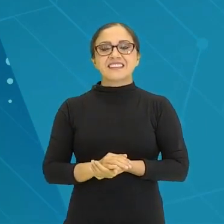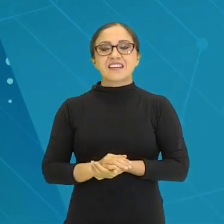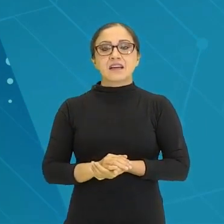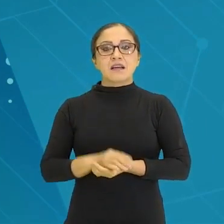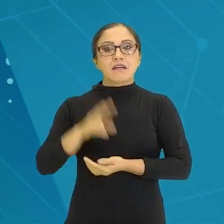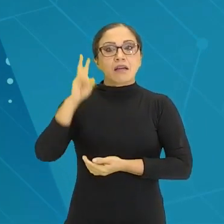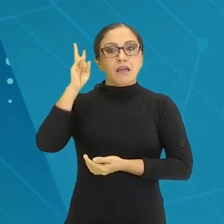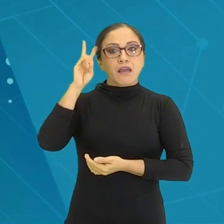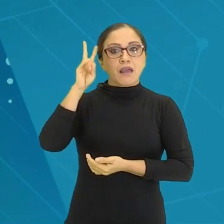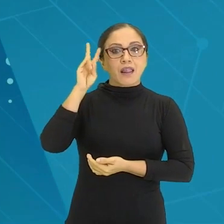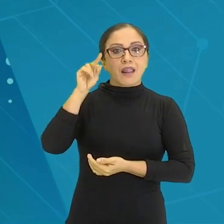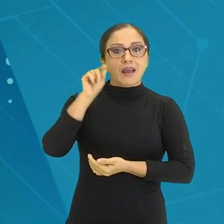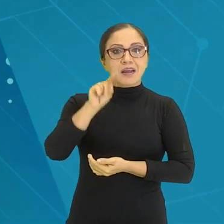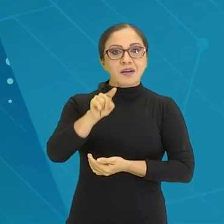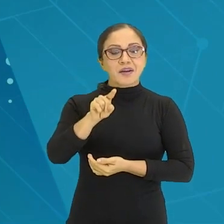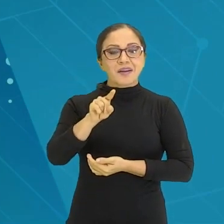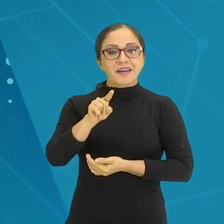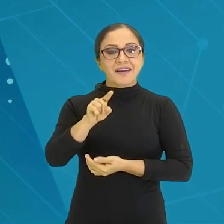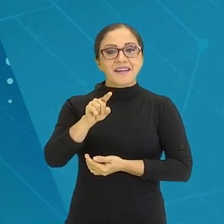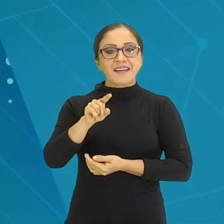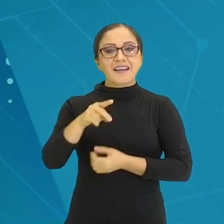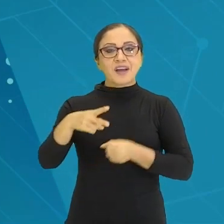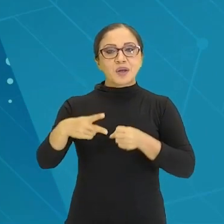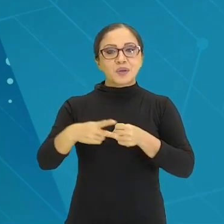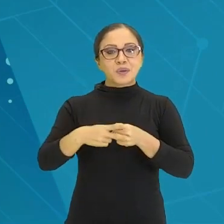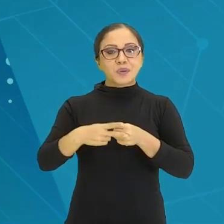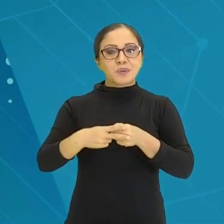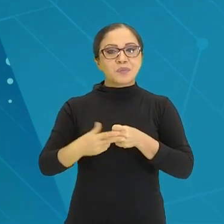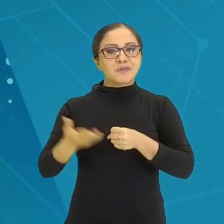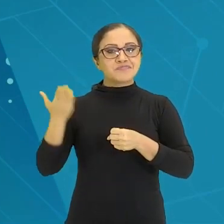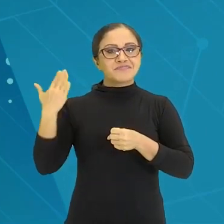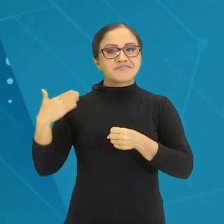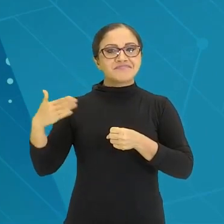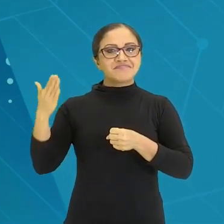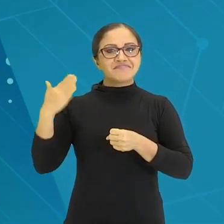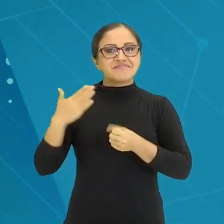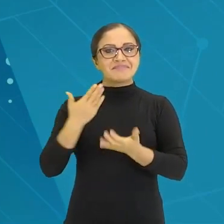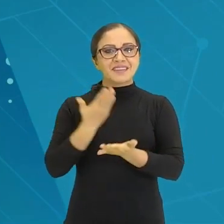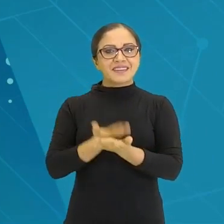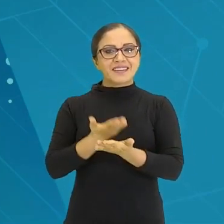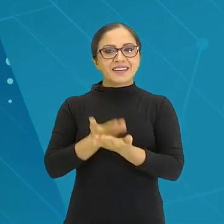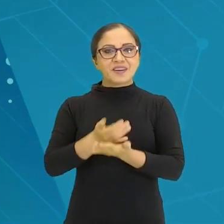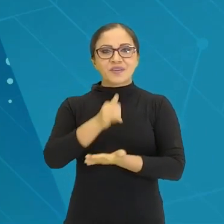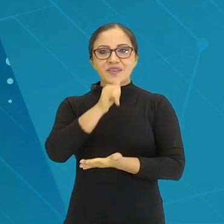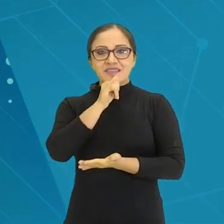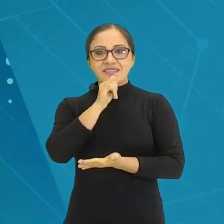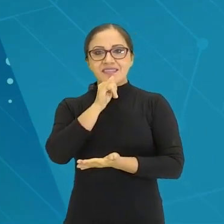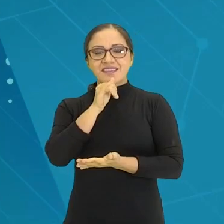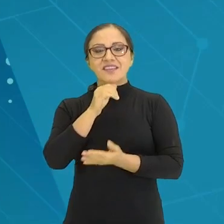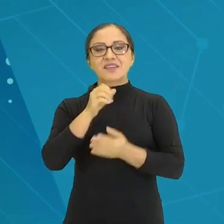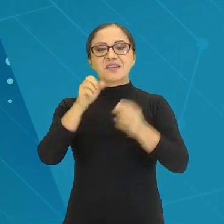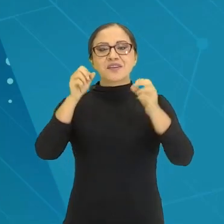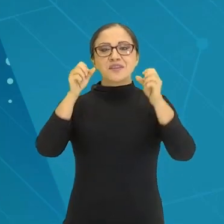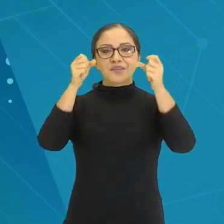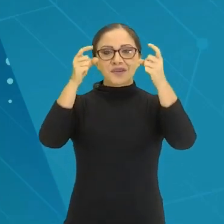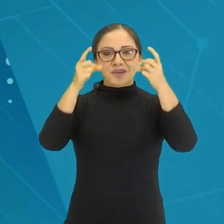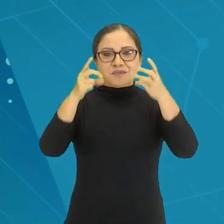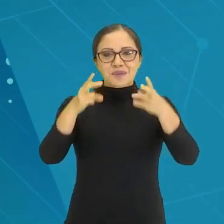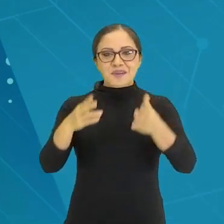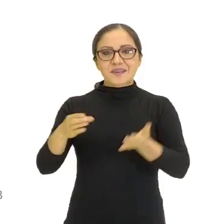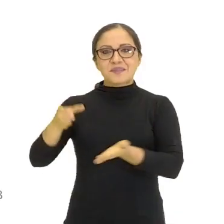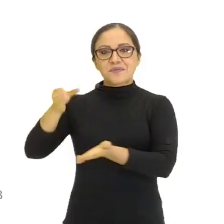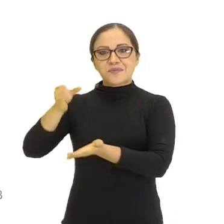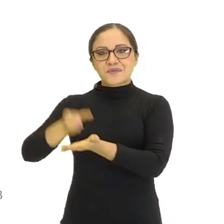lembrar também no módulo anterior, onde a gente viu a aula exemplo e falamos de um copo com água gelada, tá?